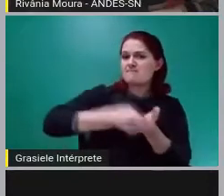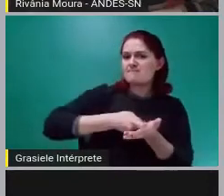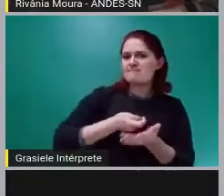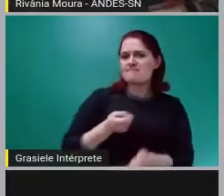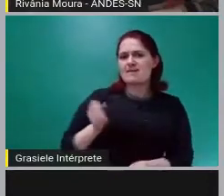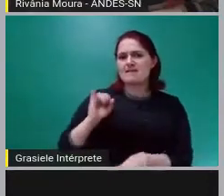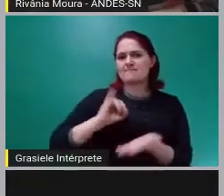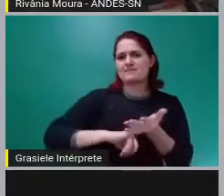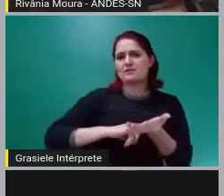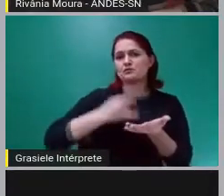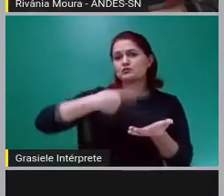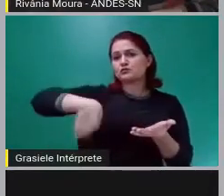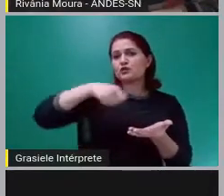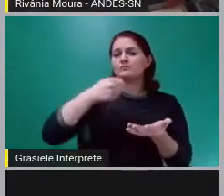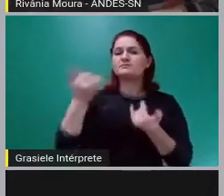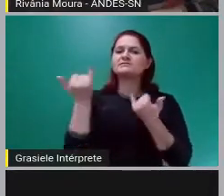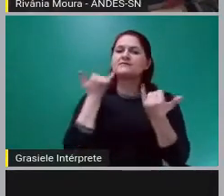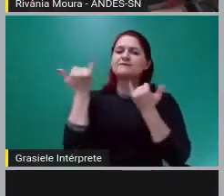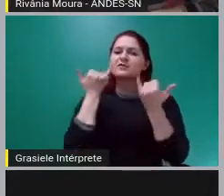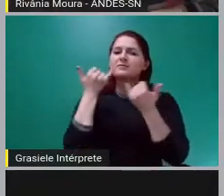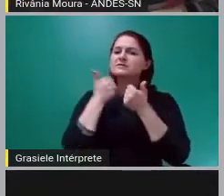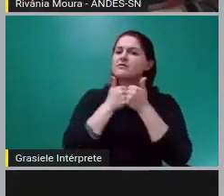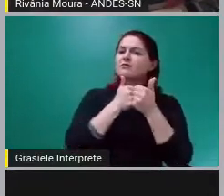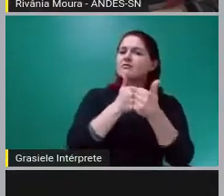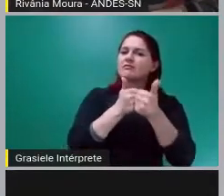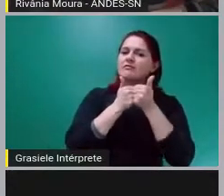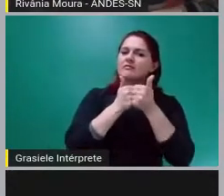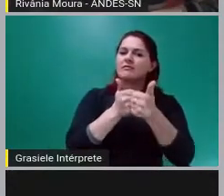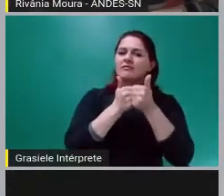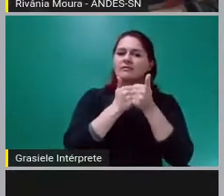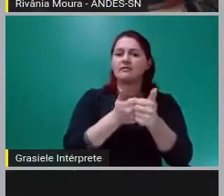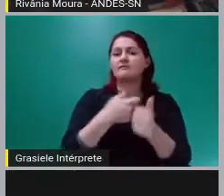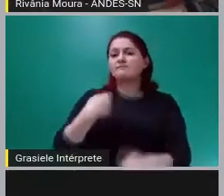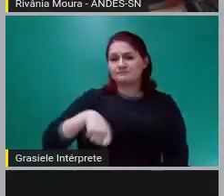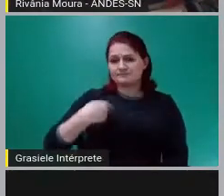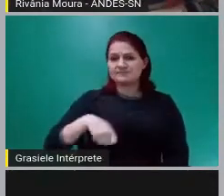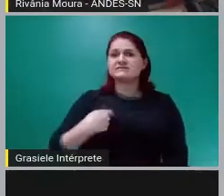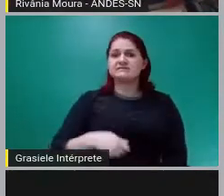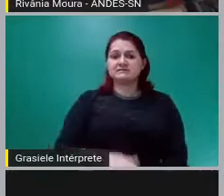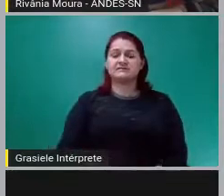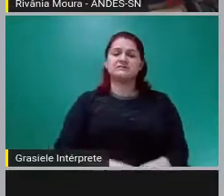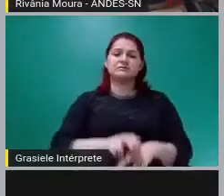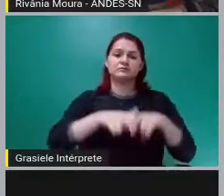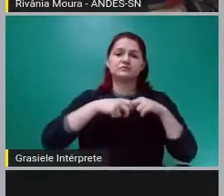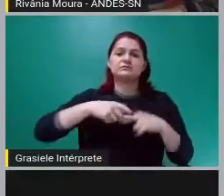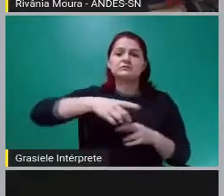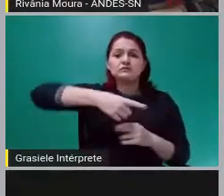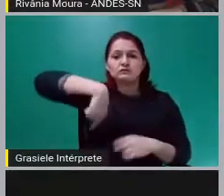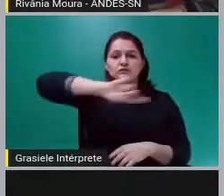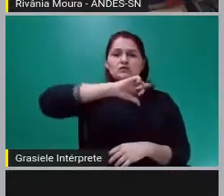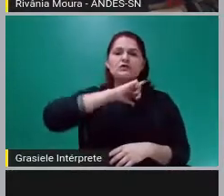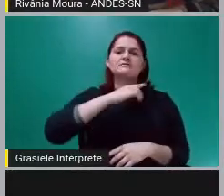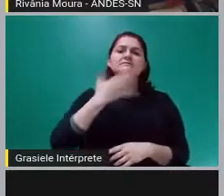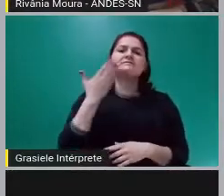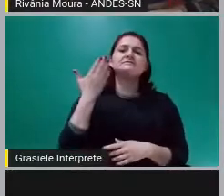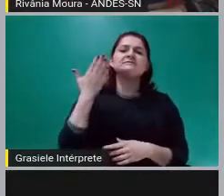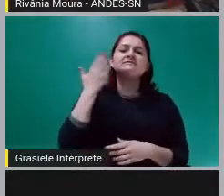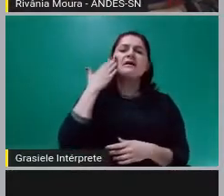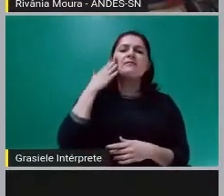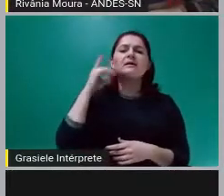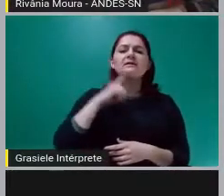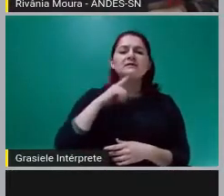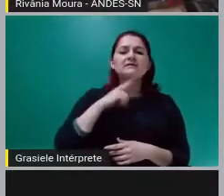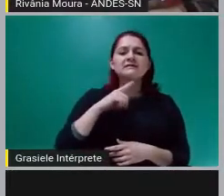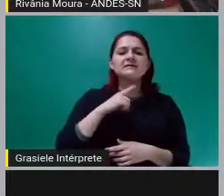de fazer o acompanhamento institucional das tenebrosas transações que são feitas no